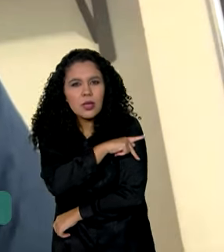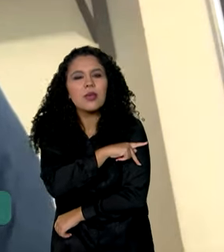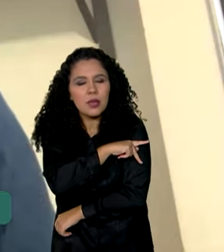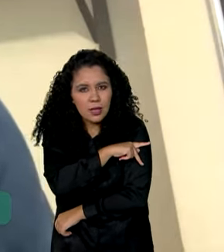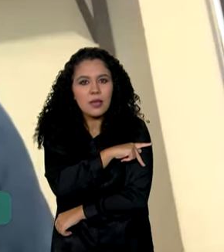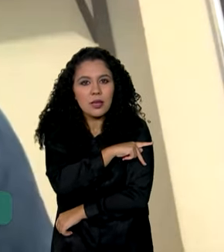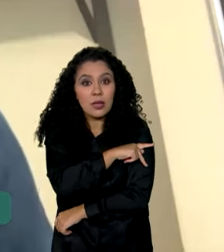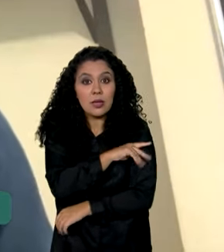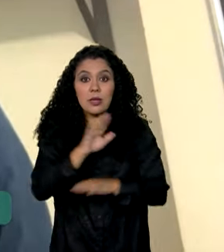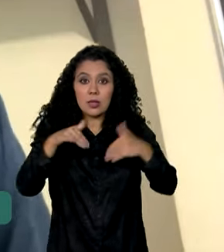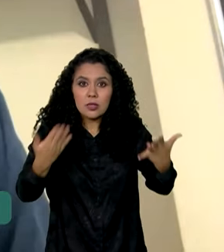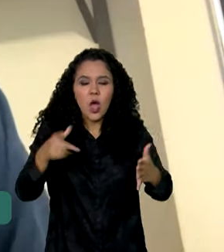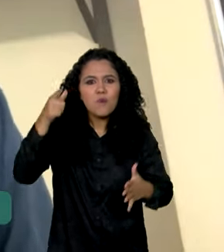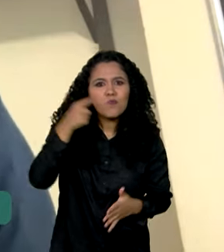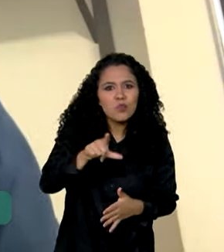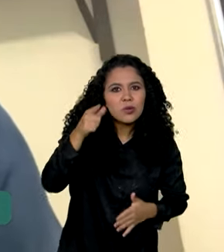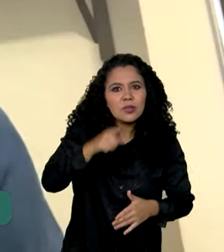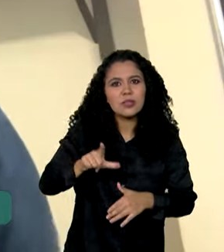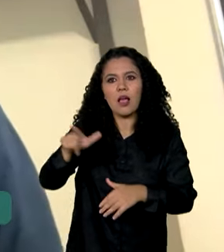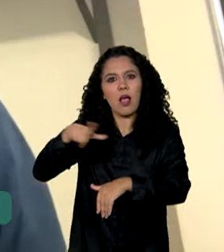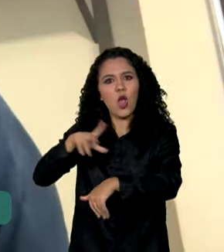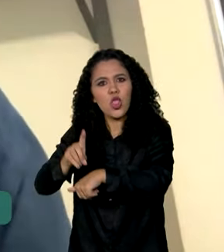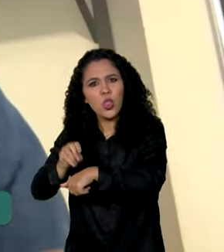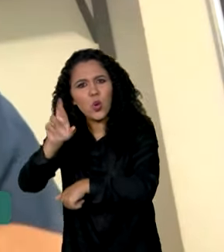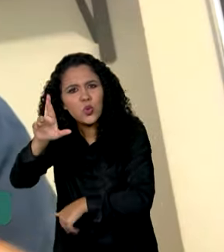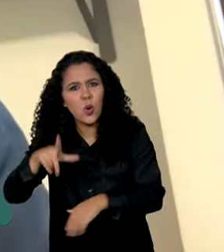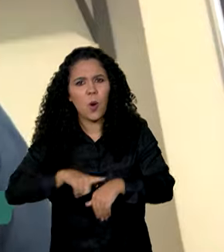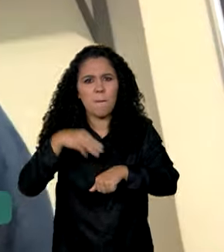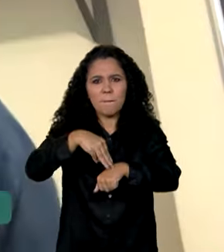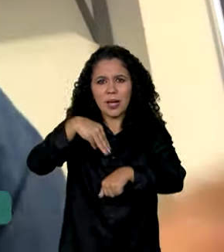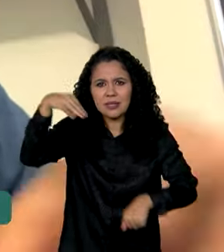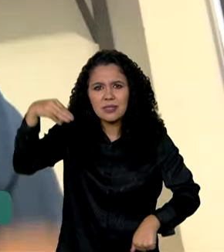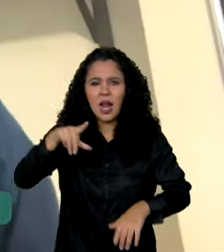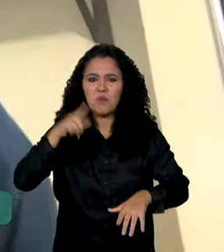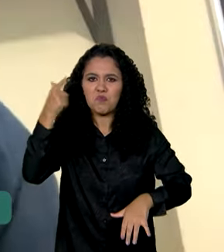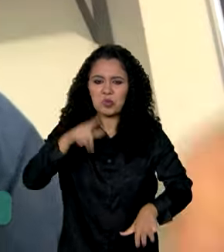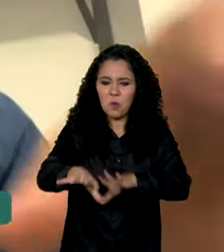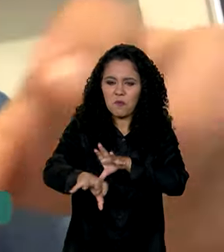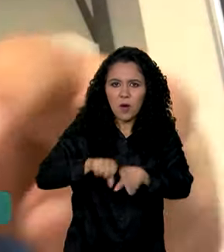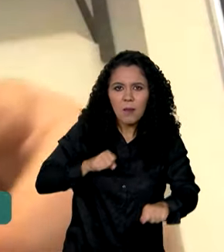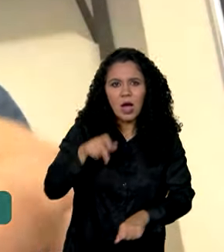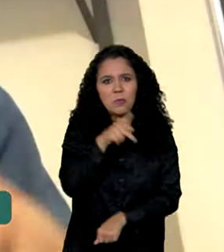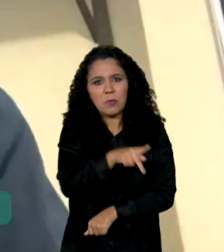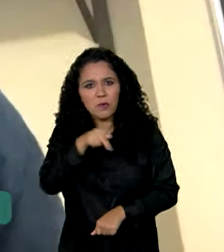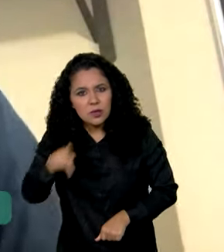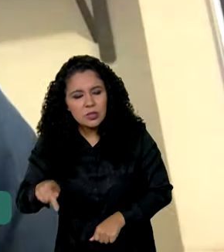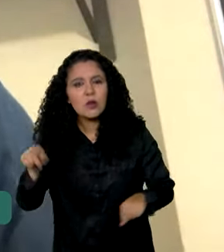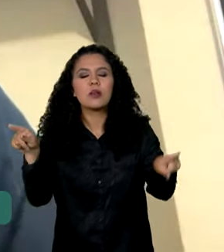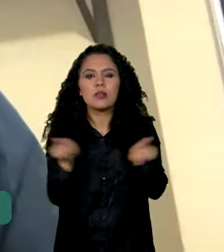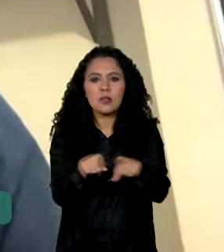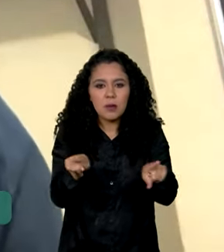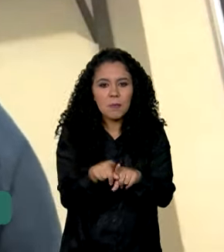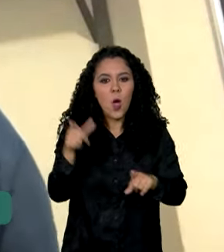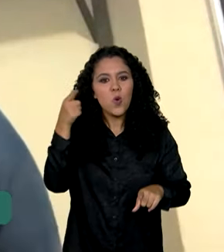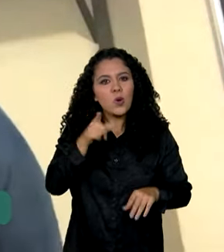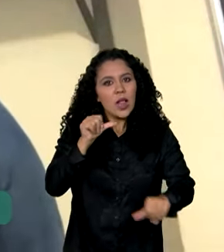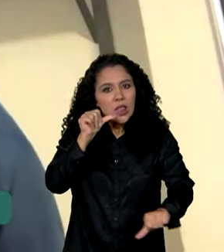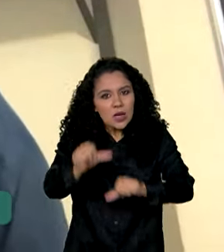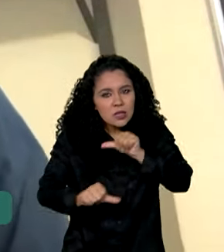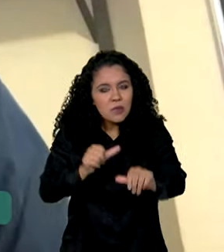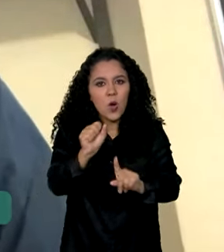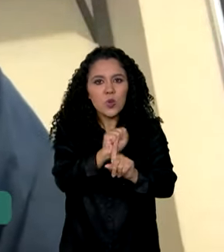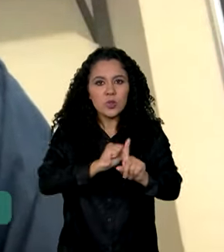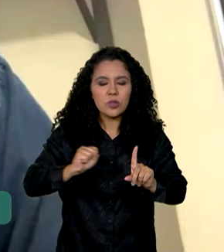fosse a UBMEP, esse tanto de doutores, esse tanto de médicos, esse tanto de pessoas formadas, de professores, de toda essa transformação social,